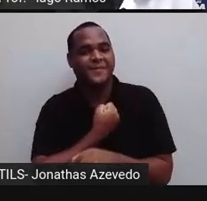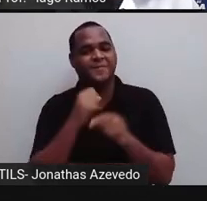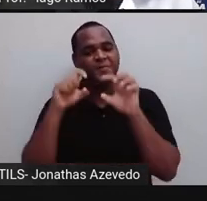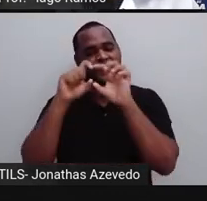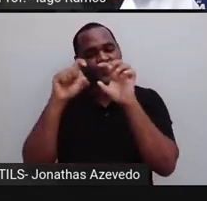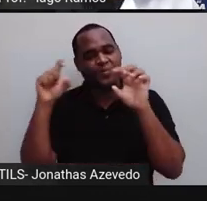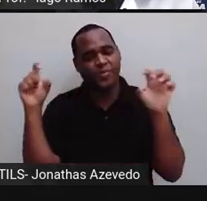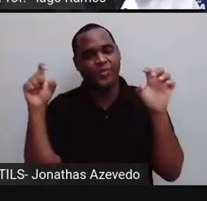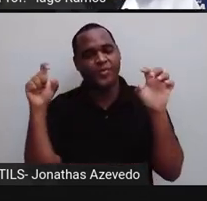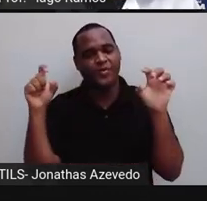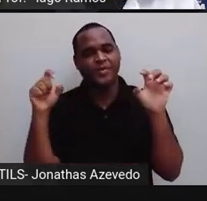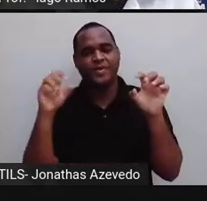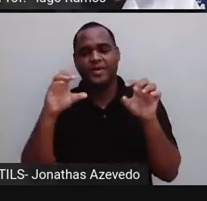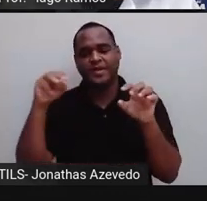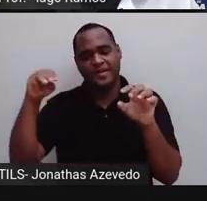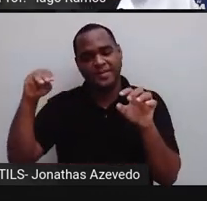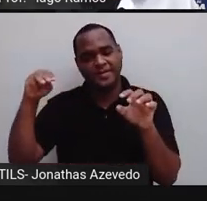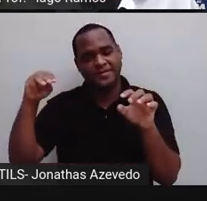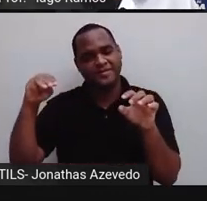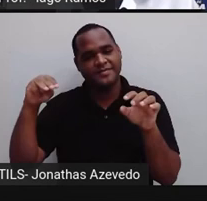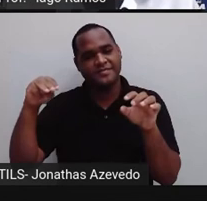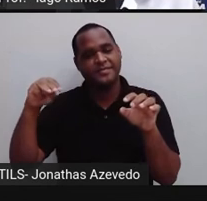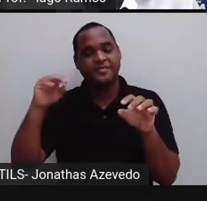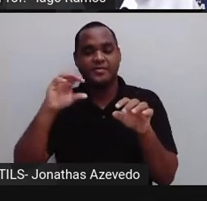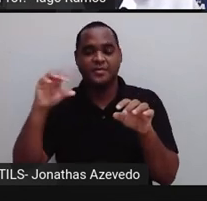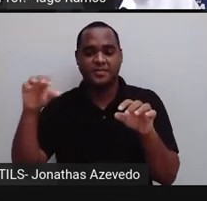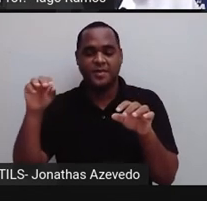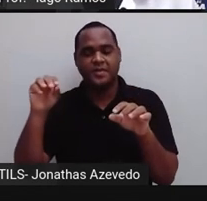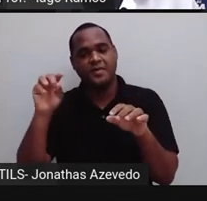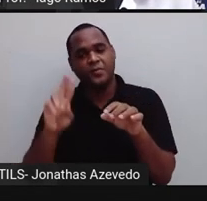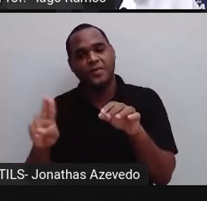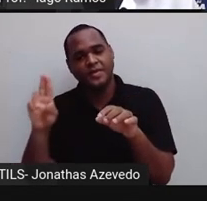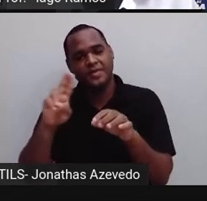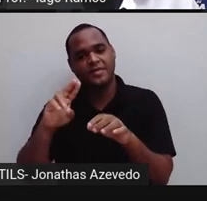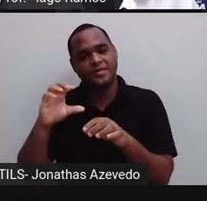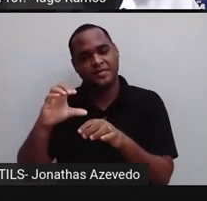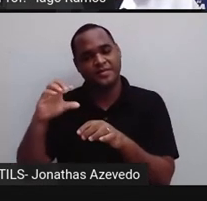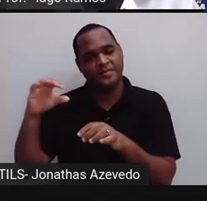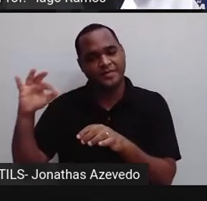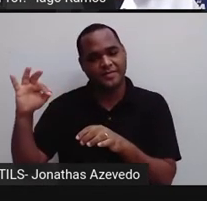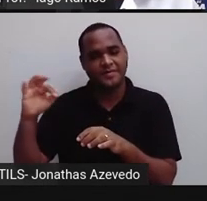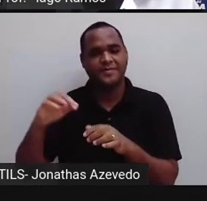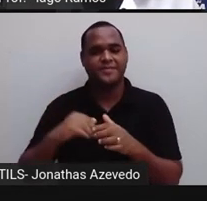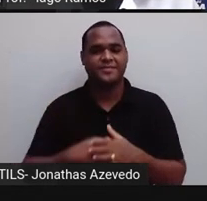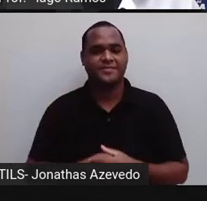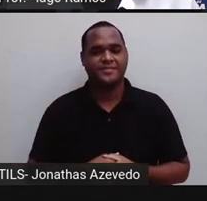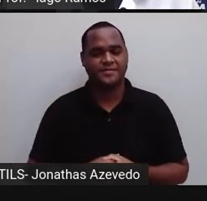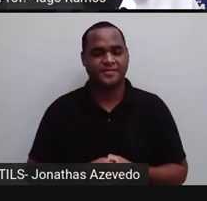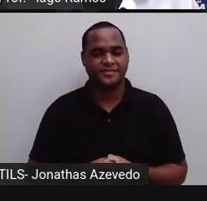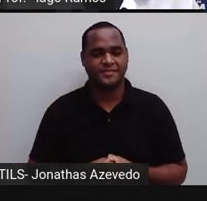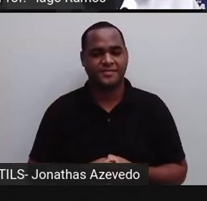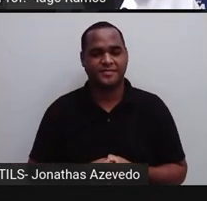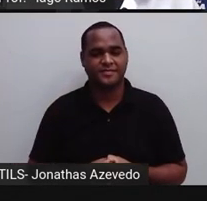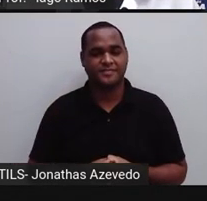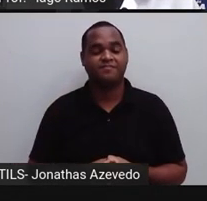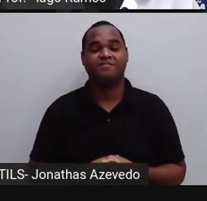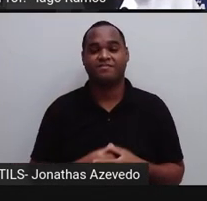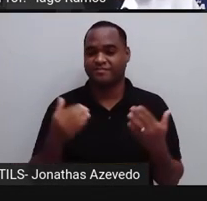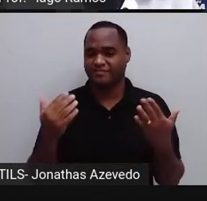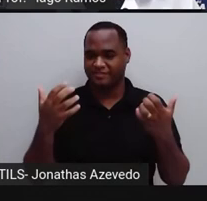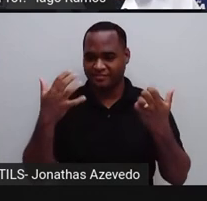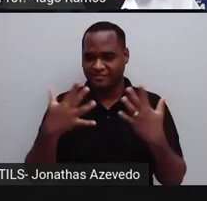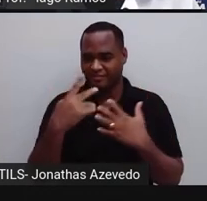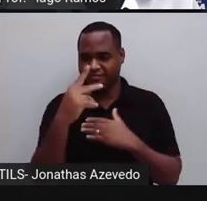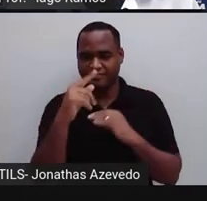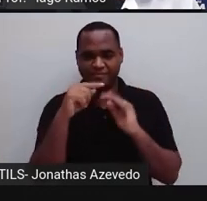aquele número ali em centímetros, escrito usando a notação científica. Tá bom? Bom, então é isso aí. Hora de